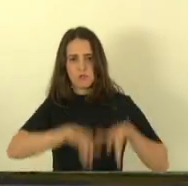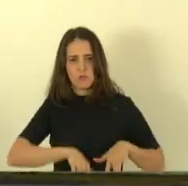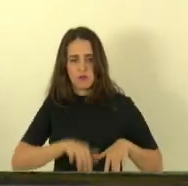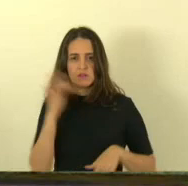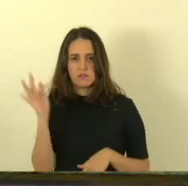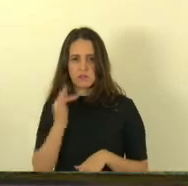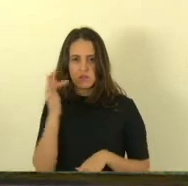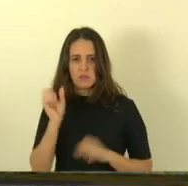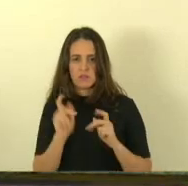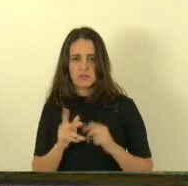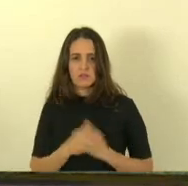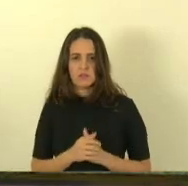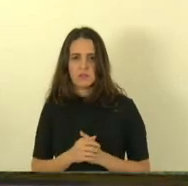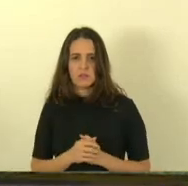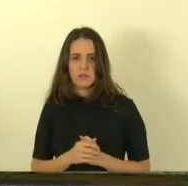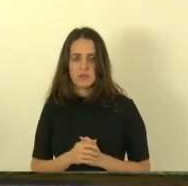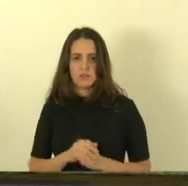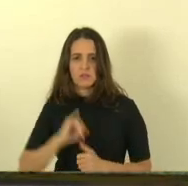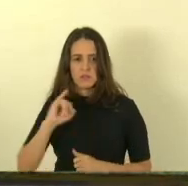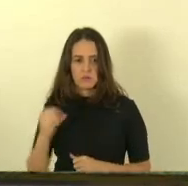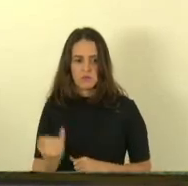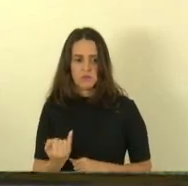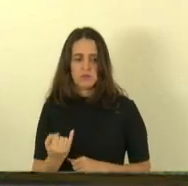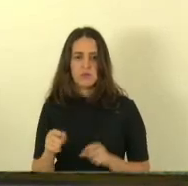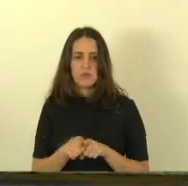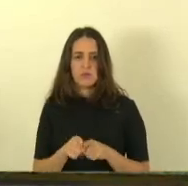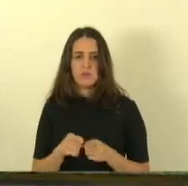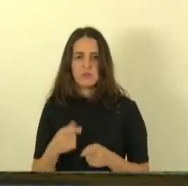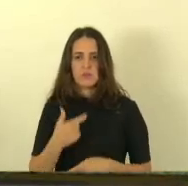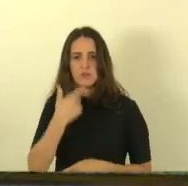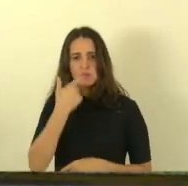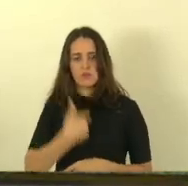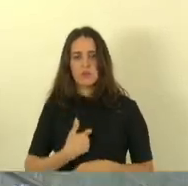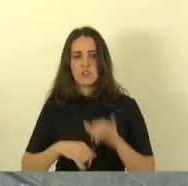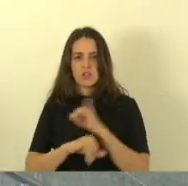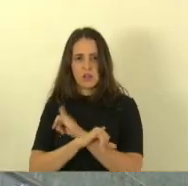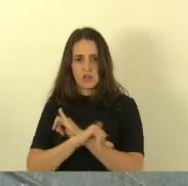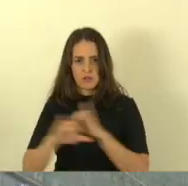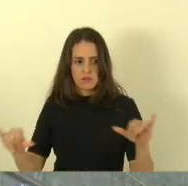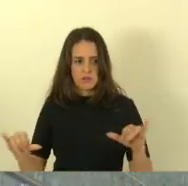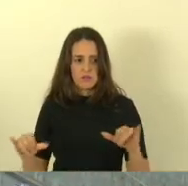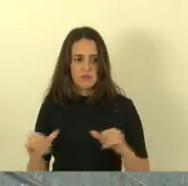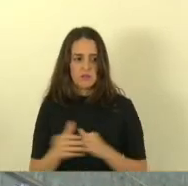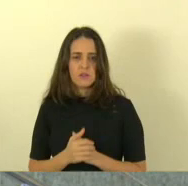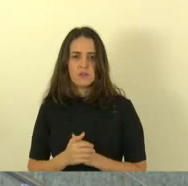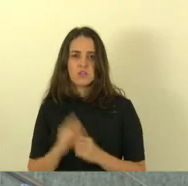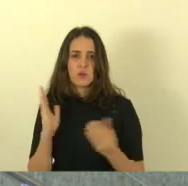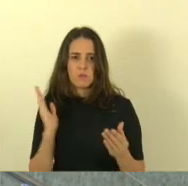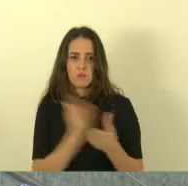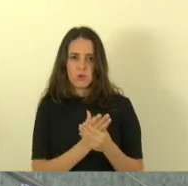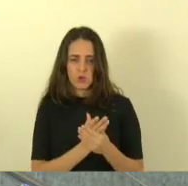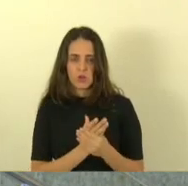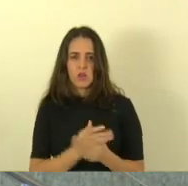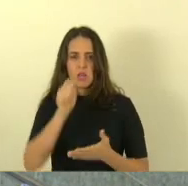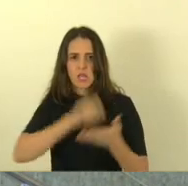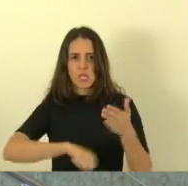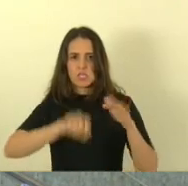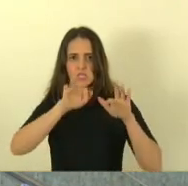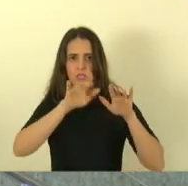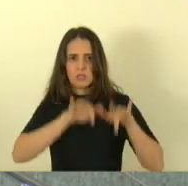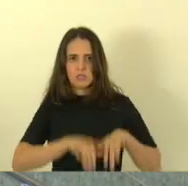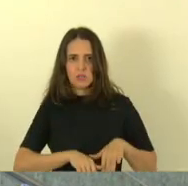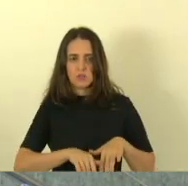ok presidente aproveitando o ensejo da deputada Irine eu na verdade já protocolei por escrito